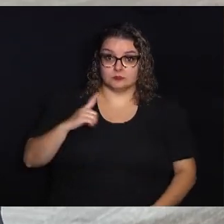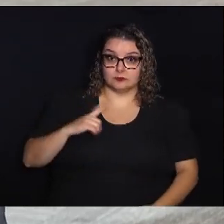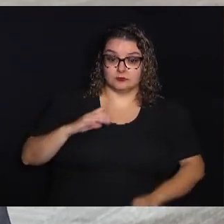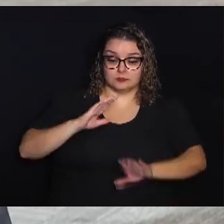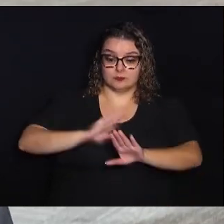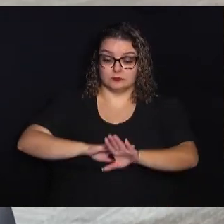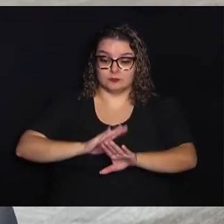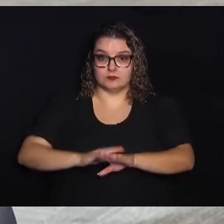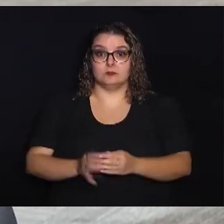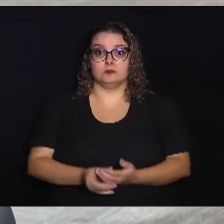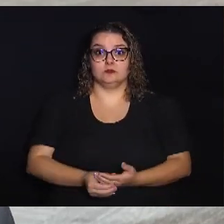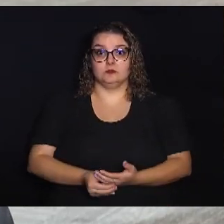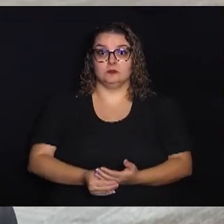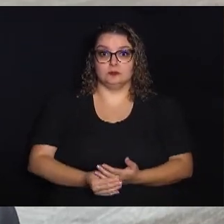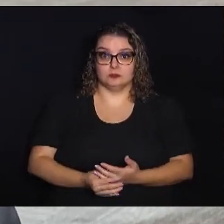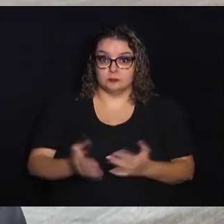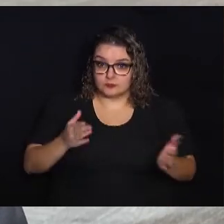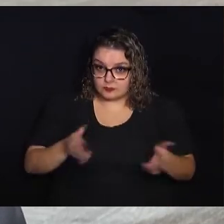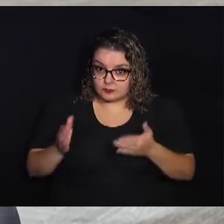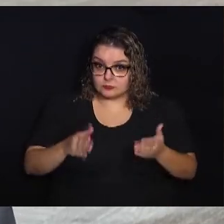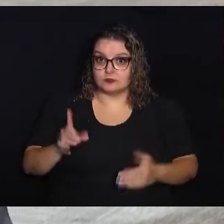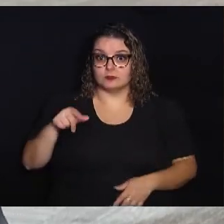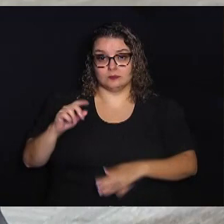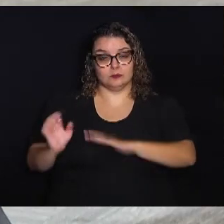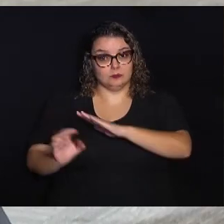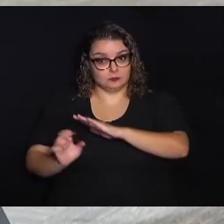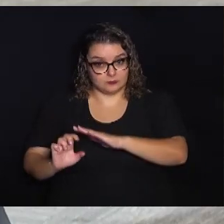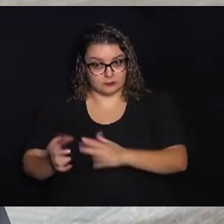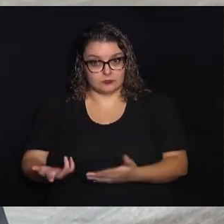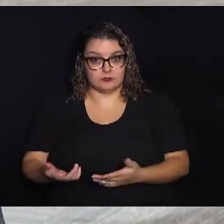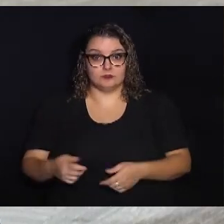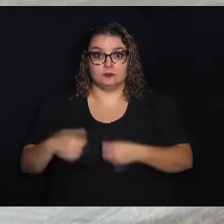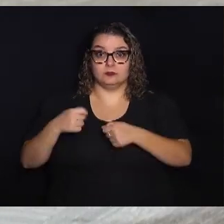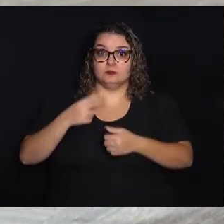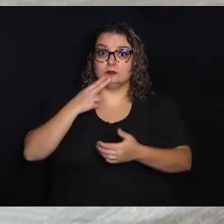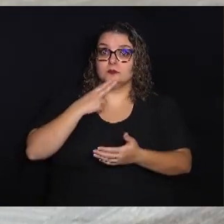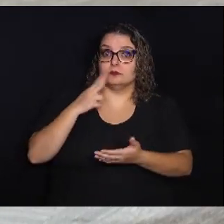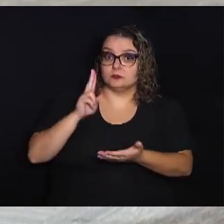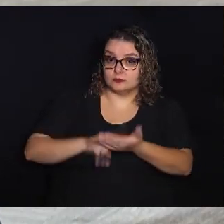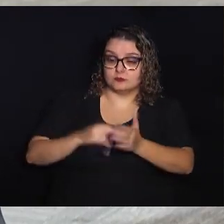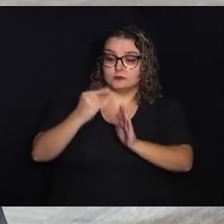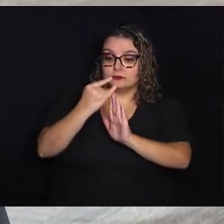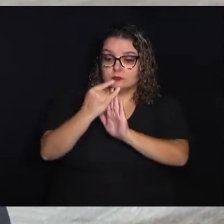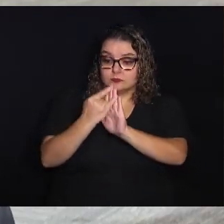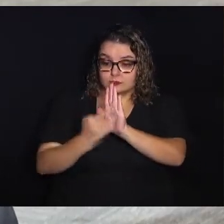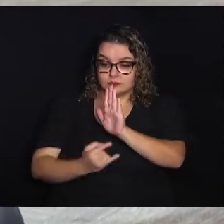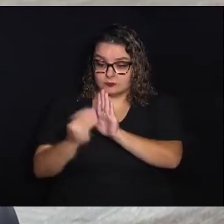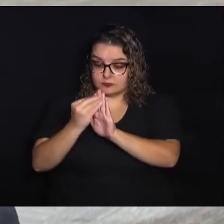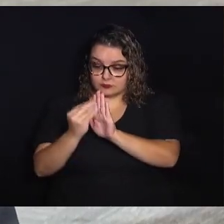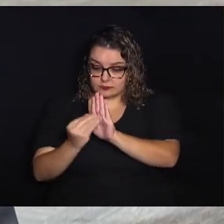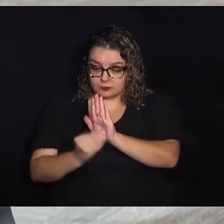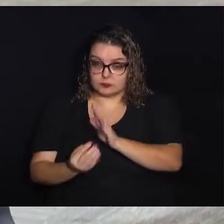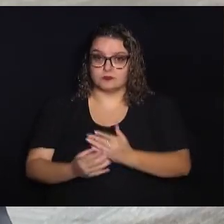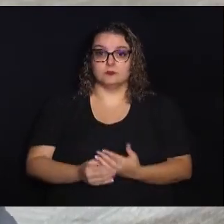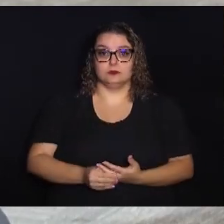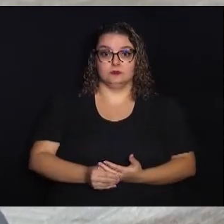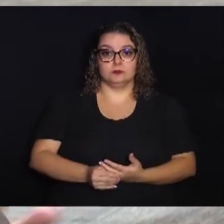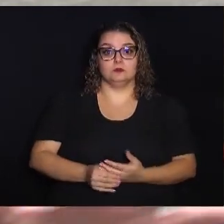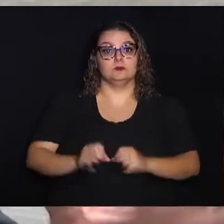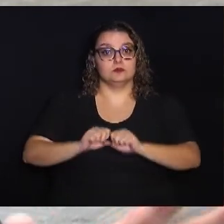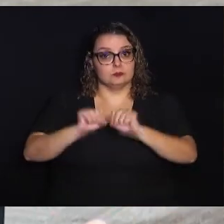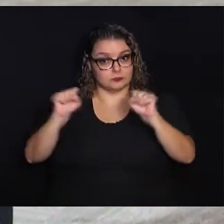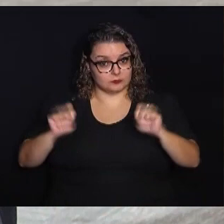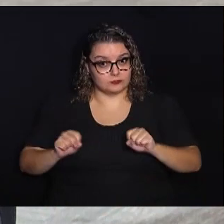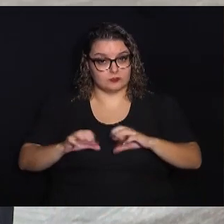vezes possuem atividades produtivas, são empresas, precisam emitir notas fiscais e hoje, como